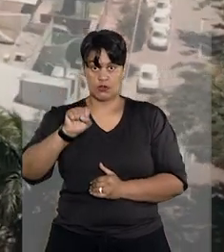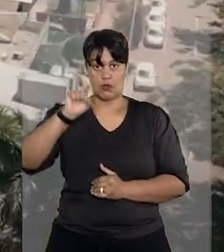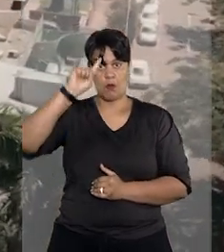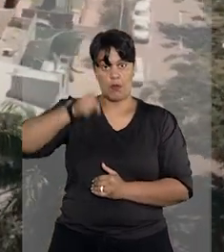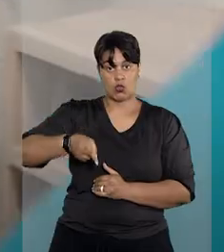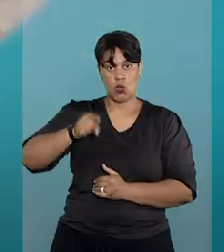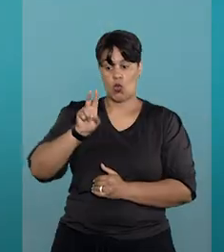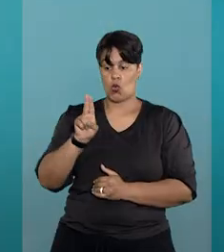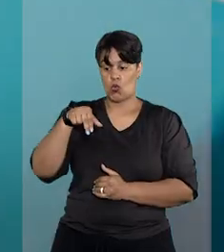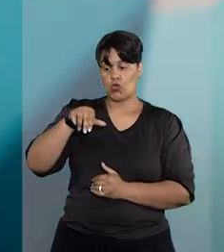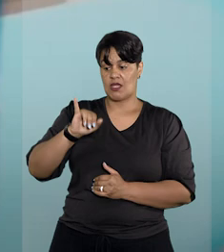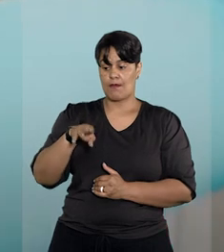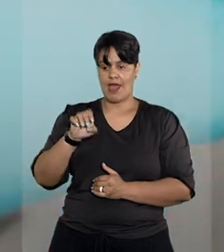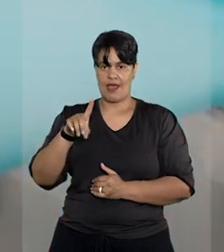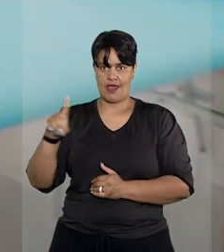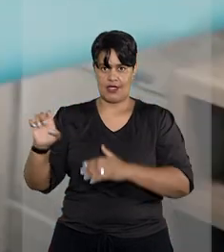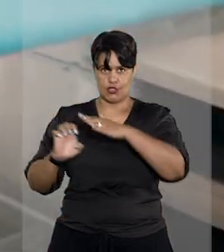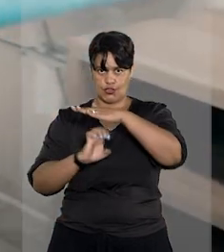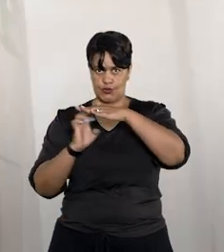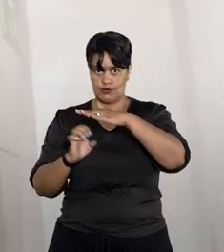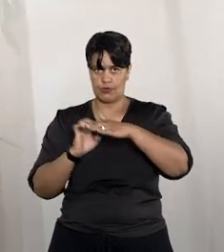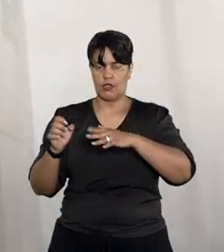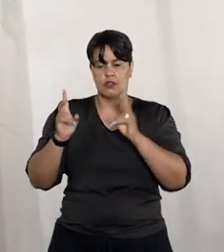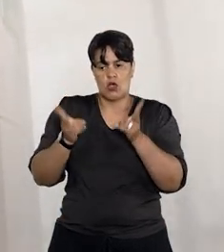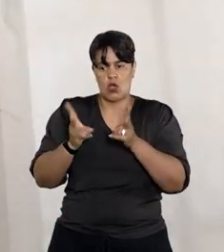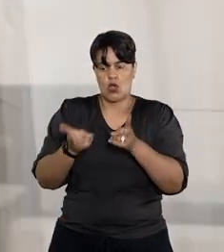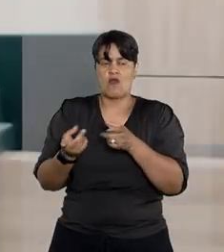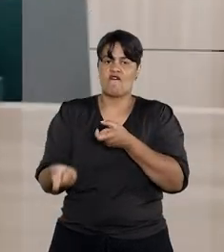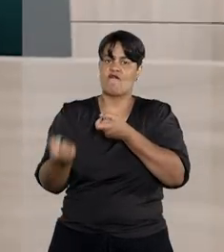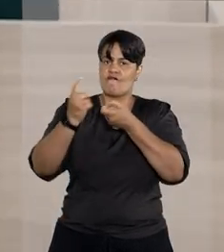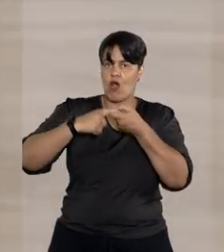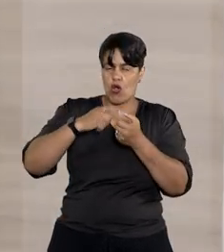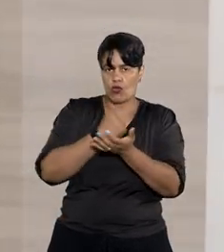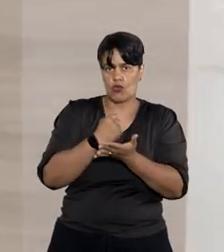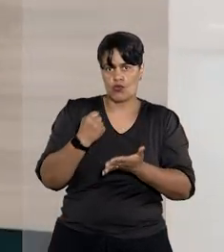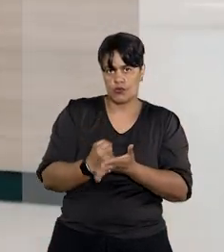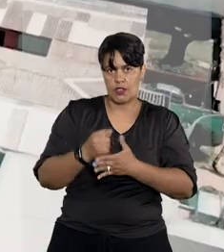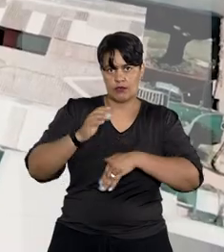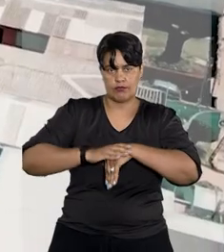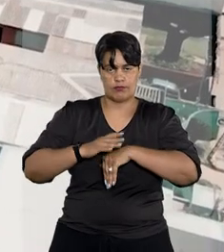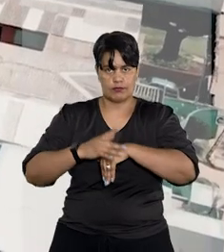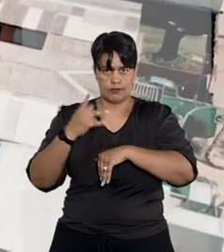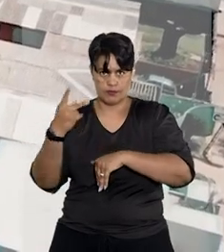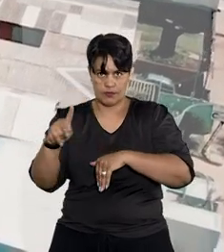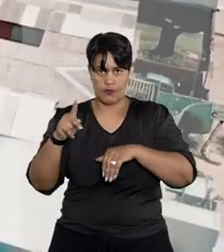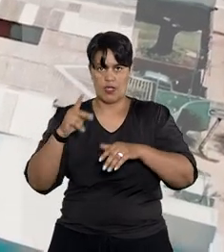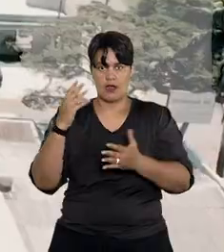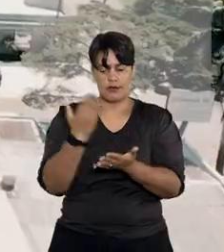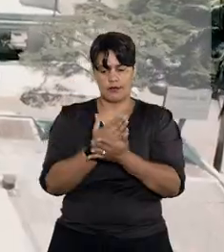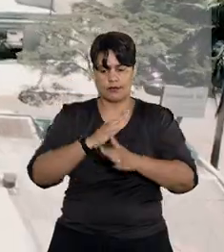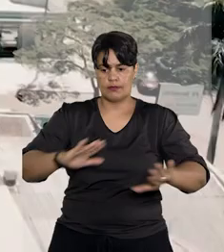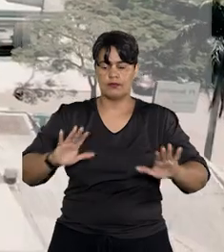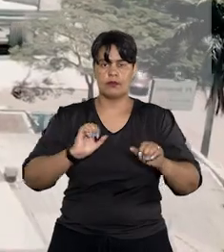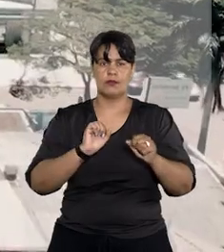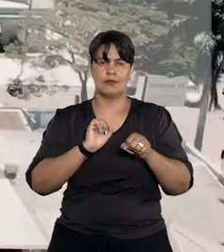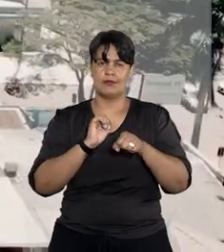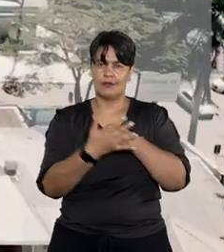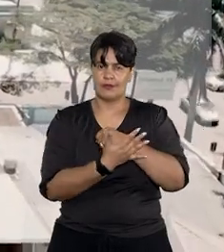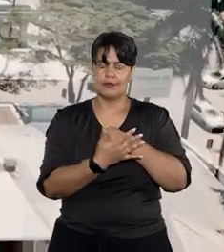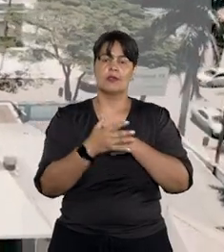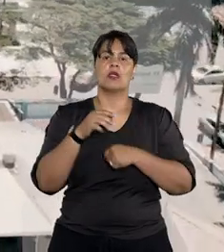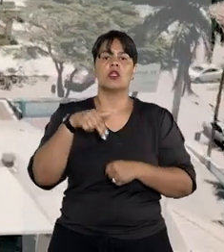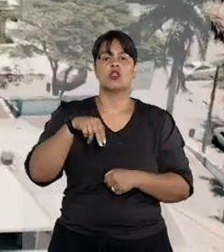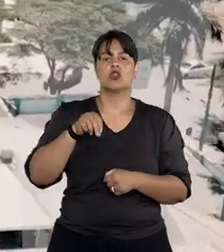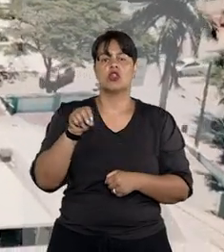restabelecesse o contrato de plano de saúde de um casal cancelado durante a pandemia da covid-19 em novembro de